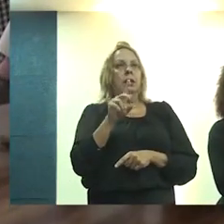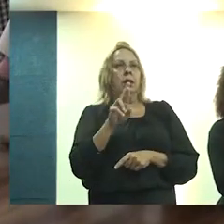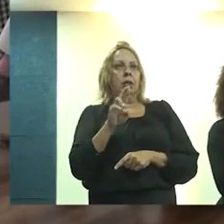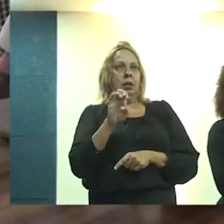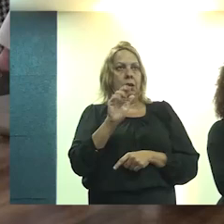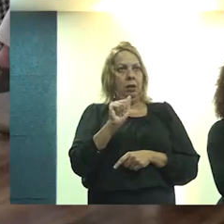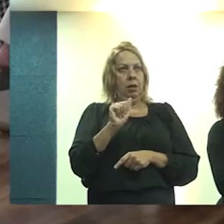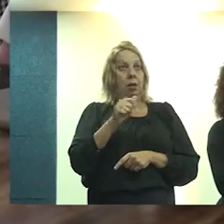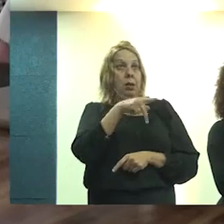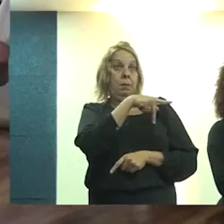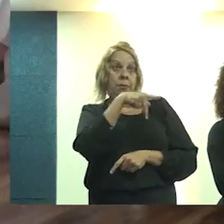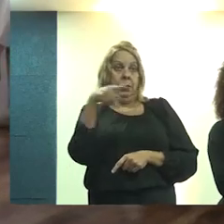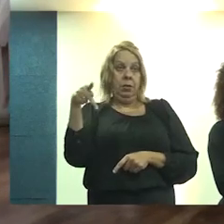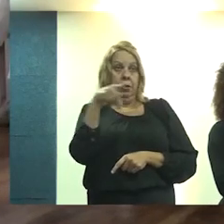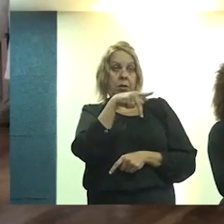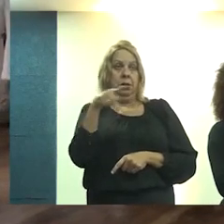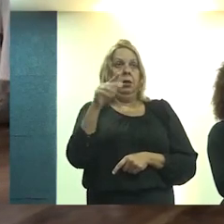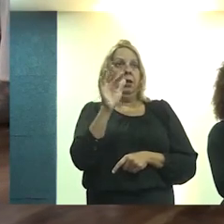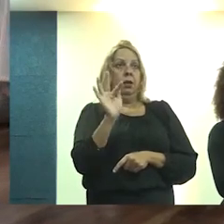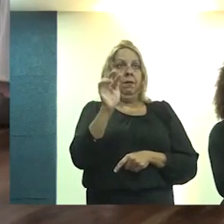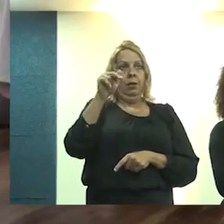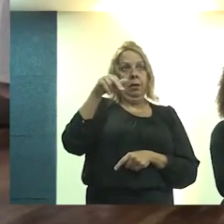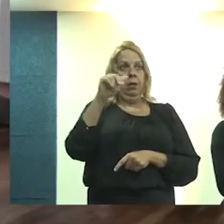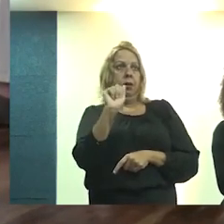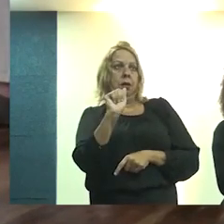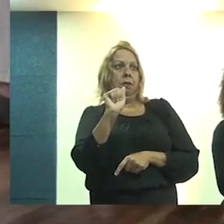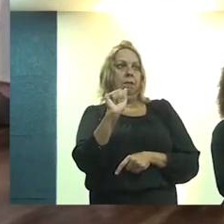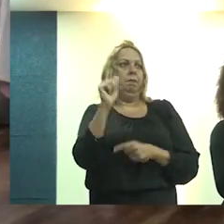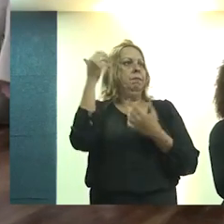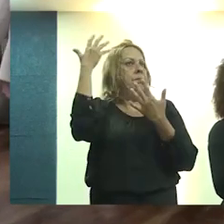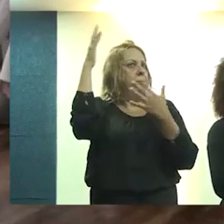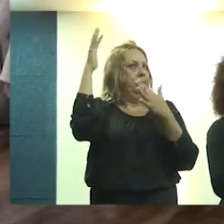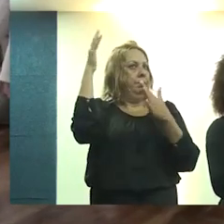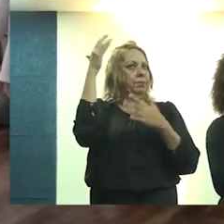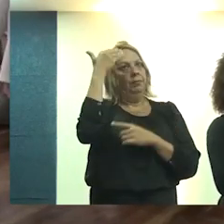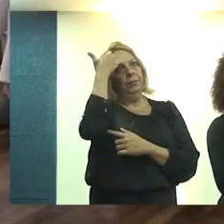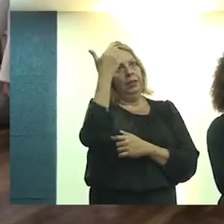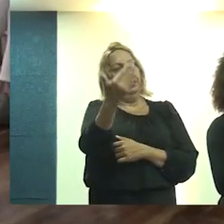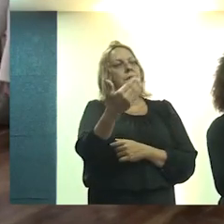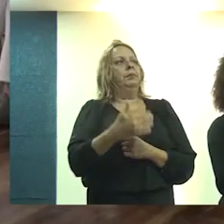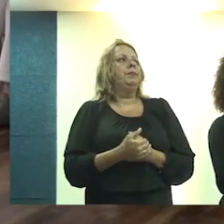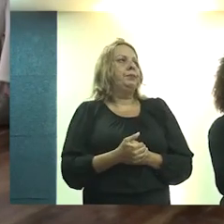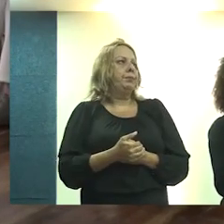Santos, presidente da FNA. Muito obrigada.